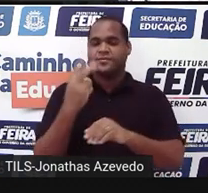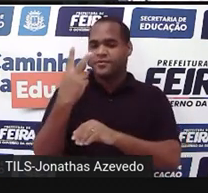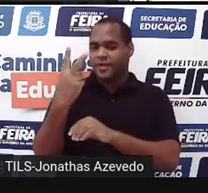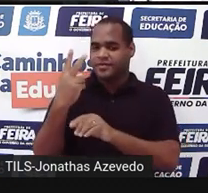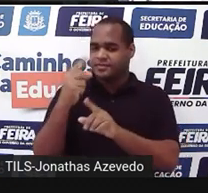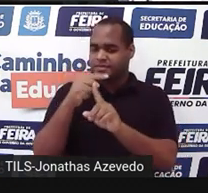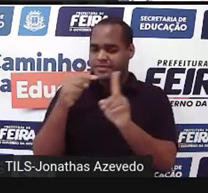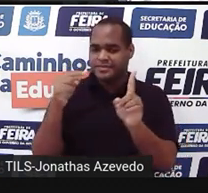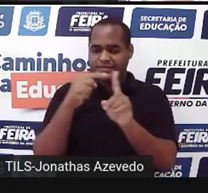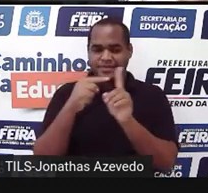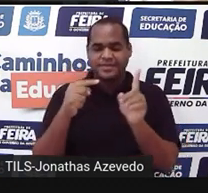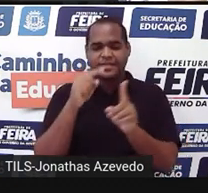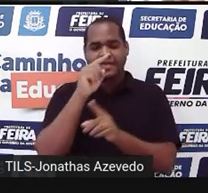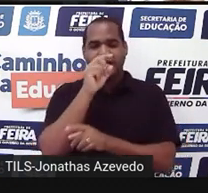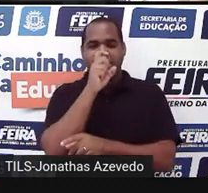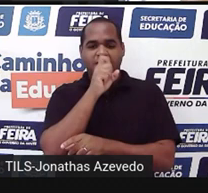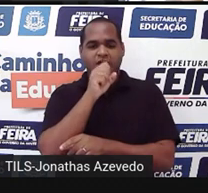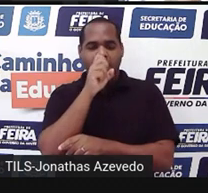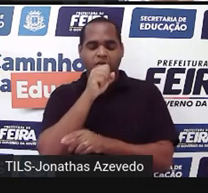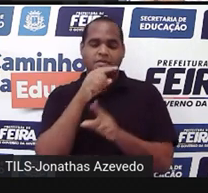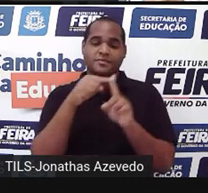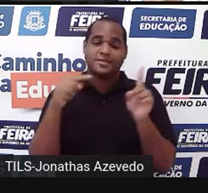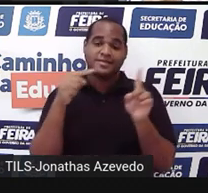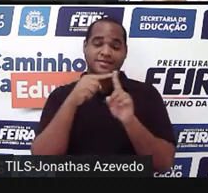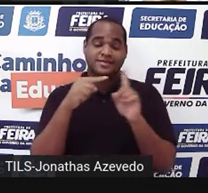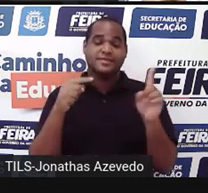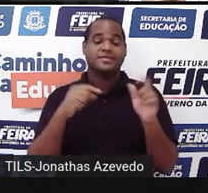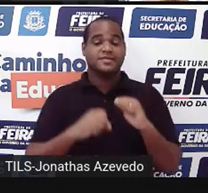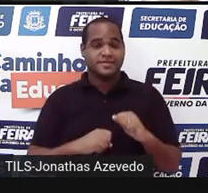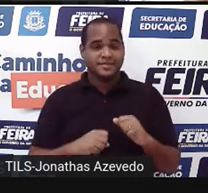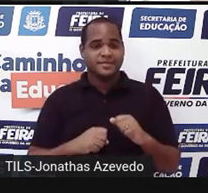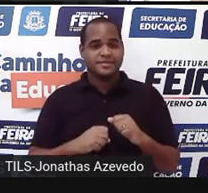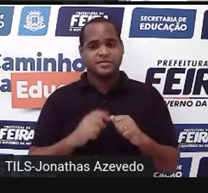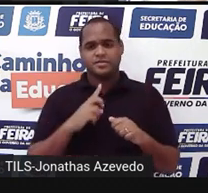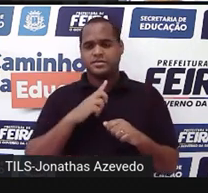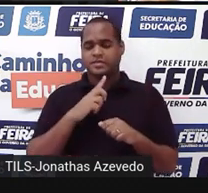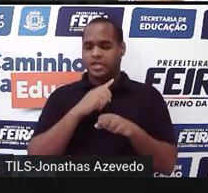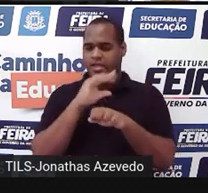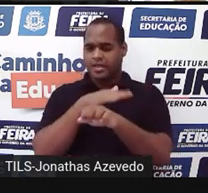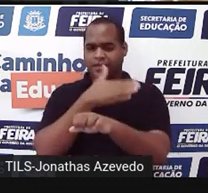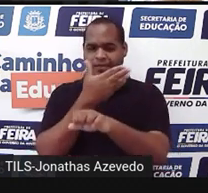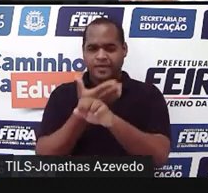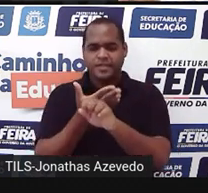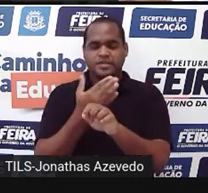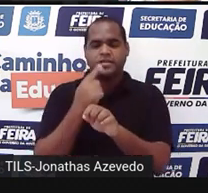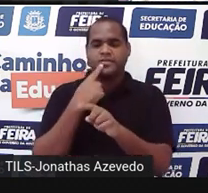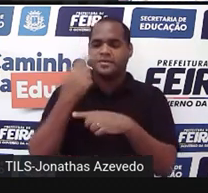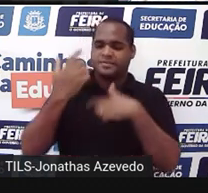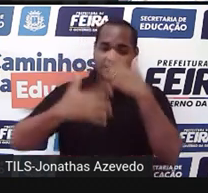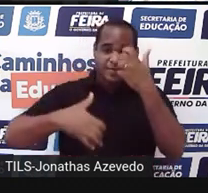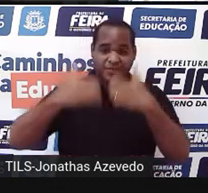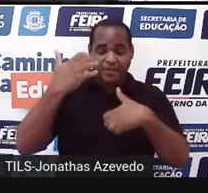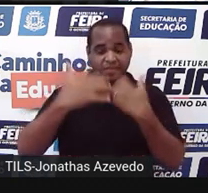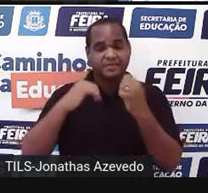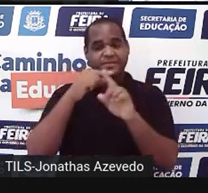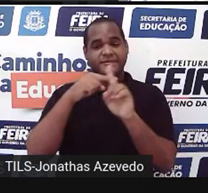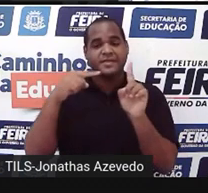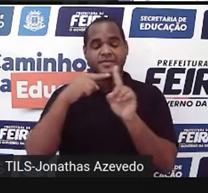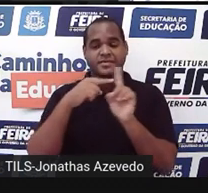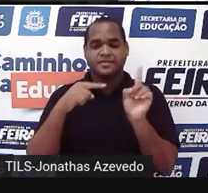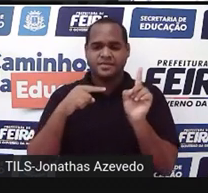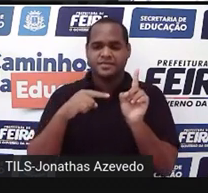2 sempre em laranja para eu entendi metade das coisas, até esse momento da aula aqui do que foi falado eu entendi metade.